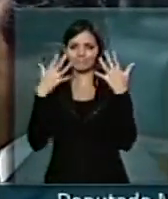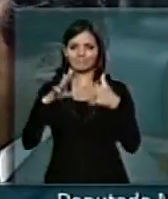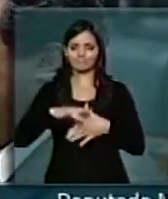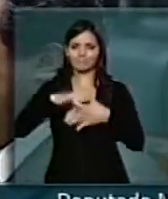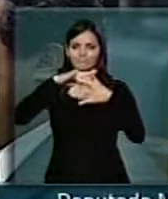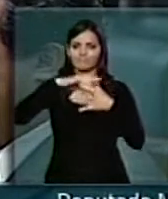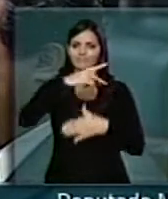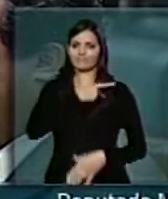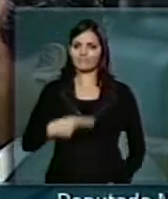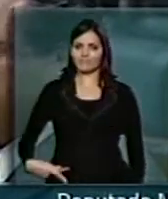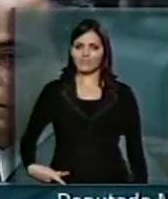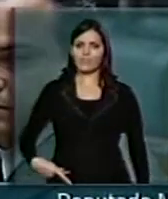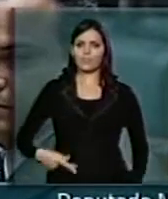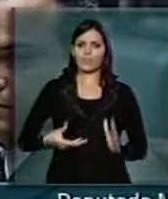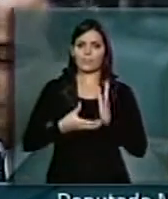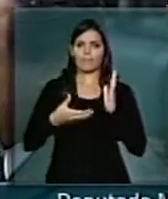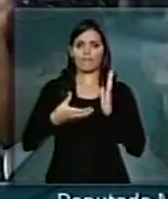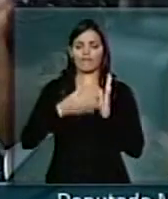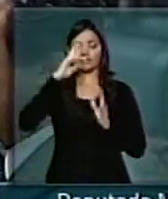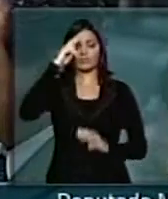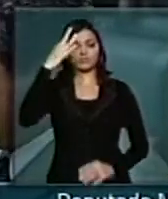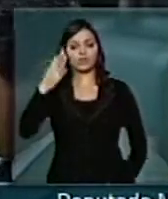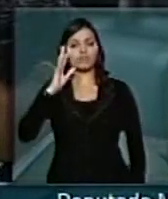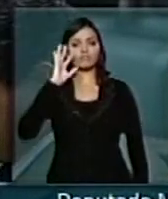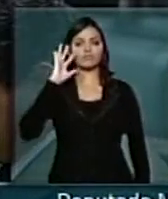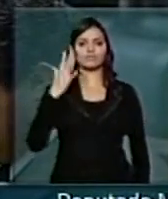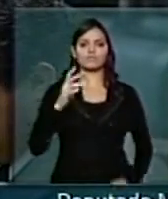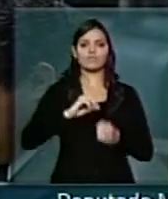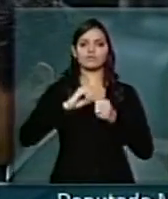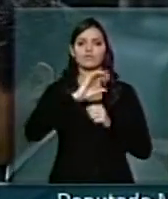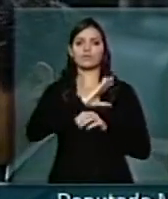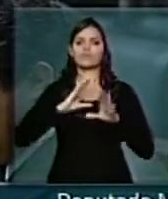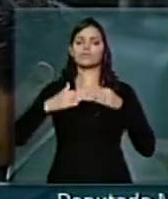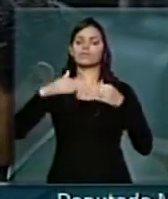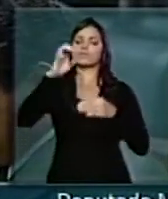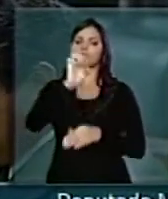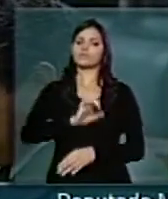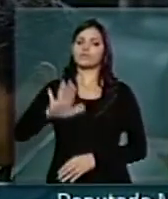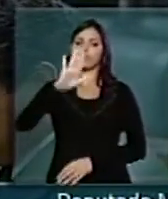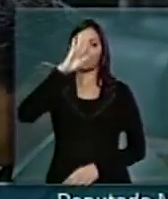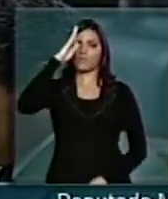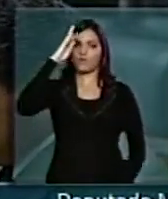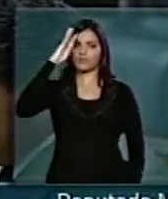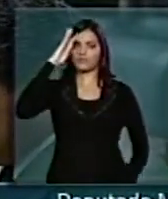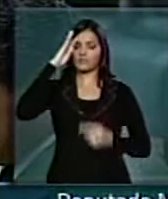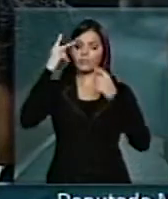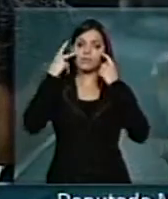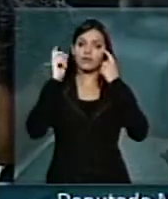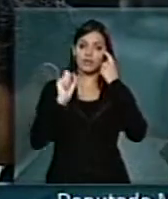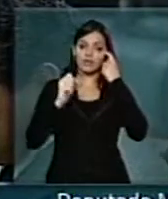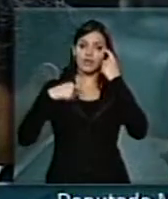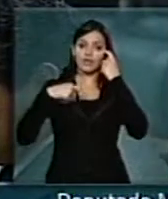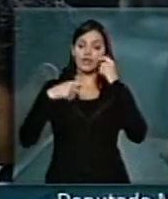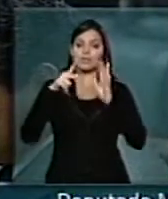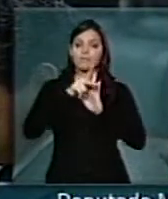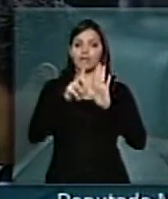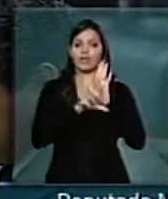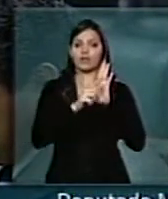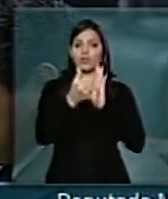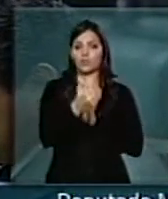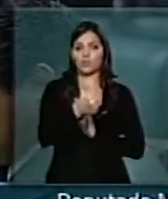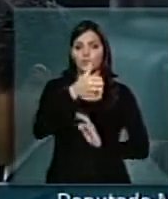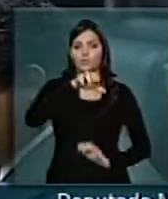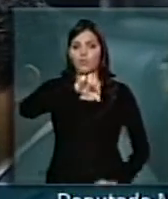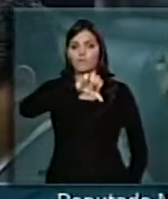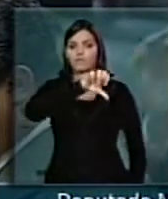Casa, V. Exª, pela decisão de fazer a comissão geral, na quarta-feira, para tratar do PL-1992,